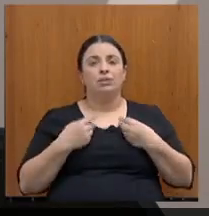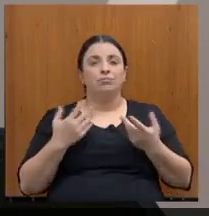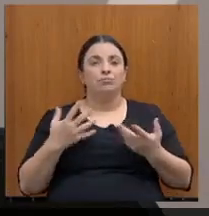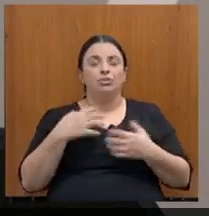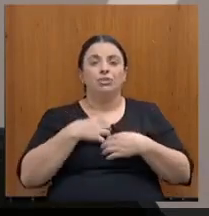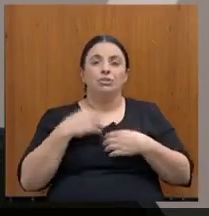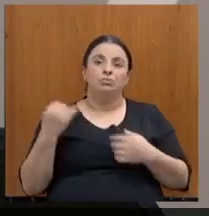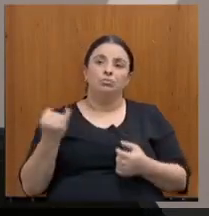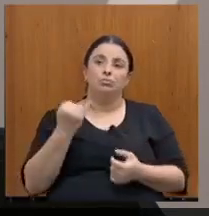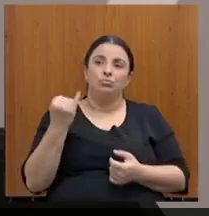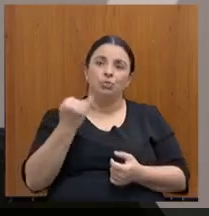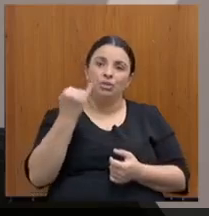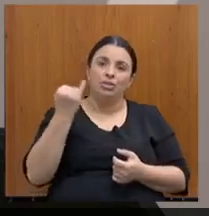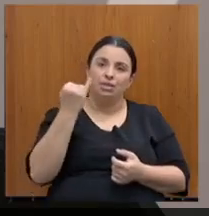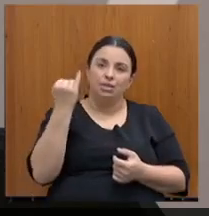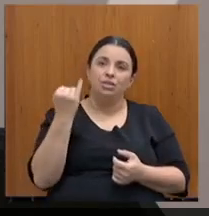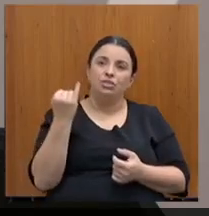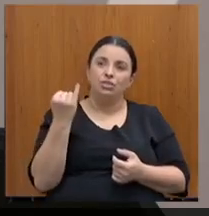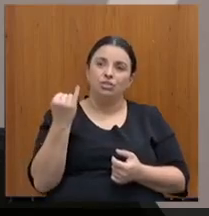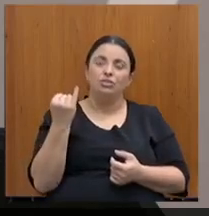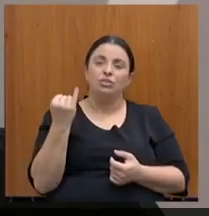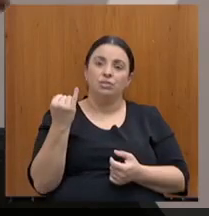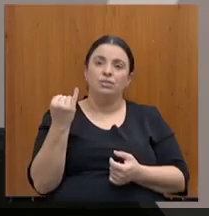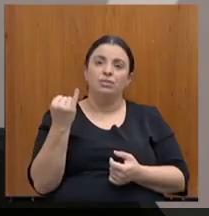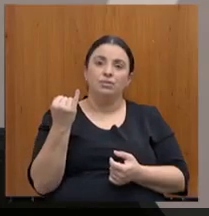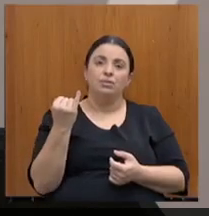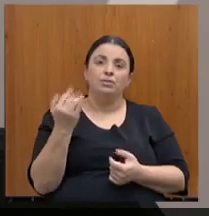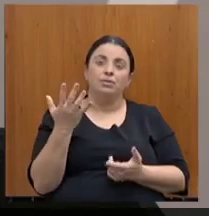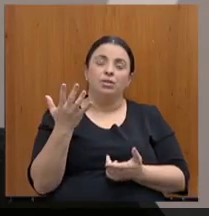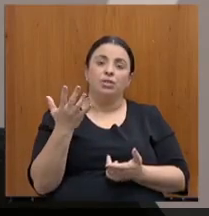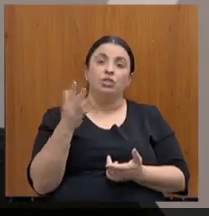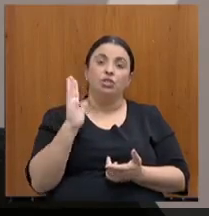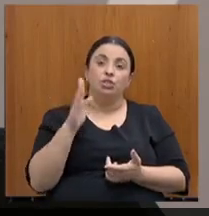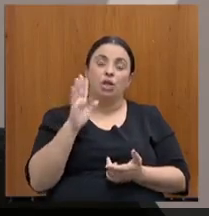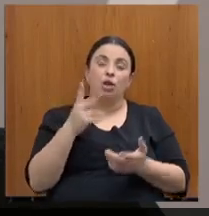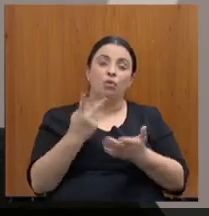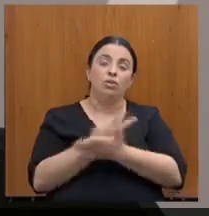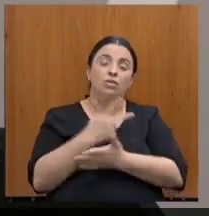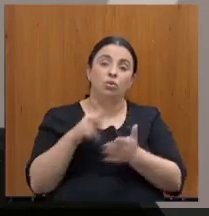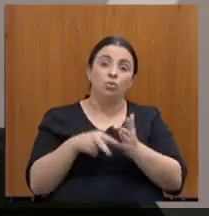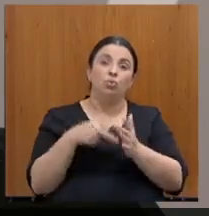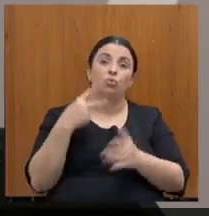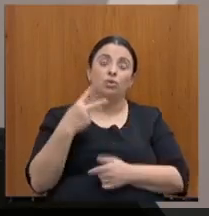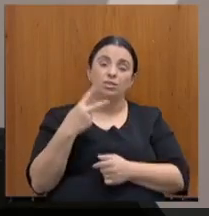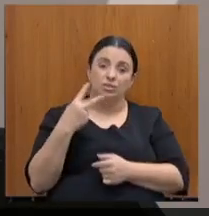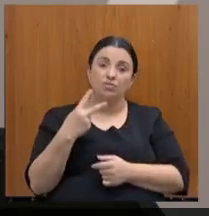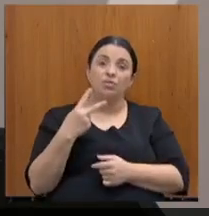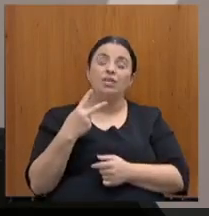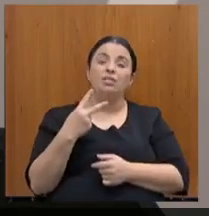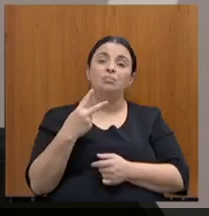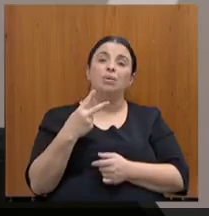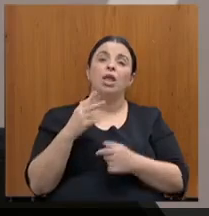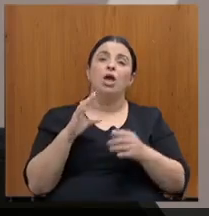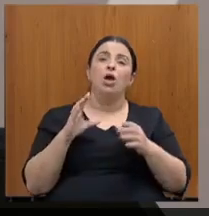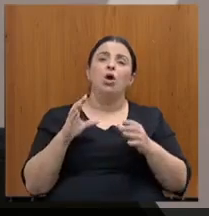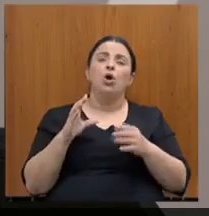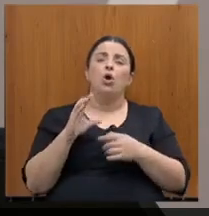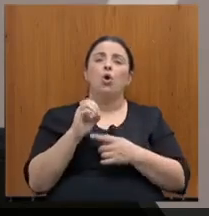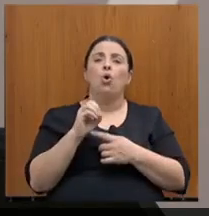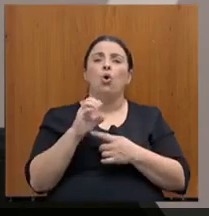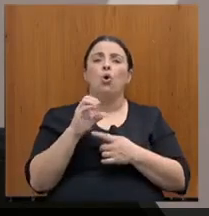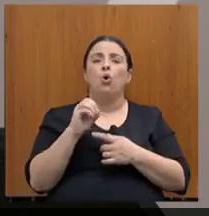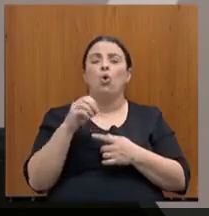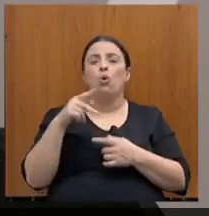faz uma diferença muito grande. Isso já foi feito duas vezes para a nossa cooperativa de governador Valadares, já foi feito para